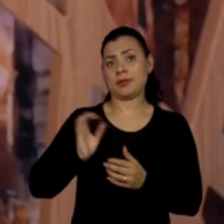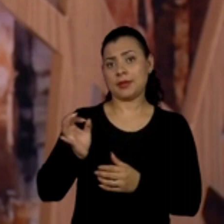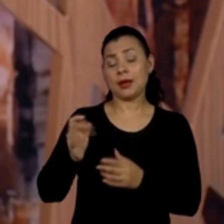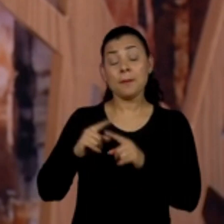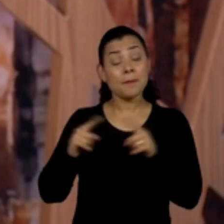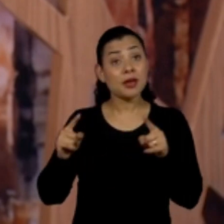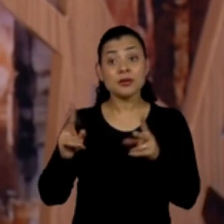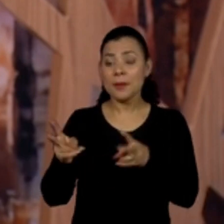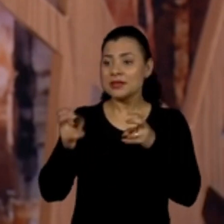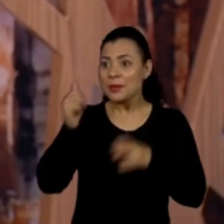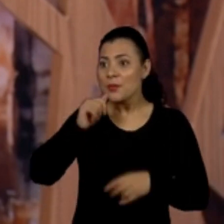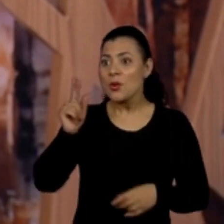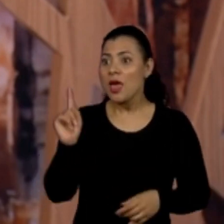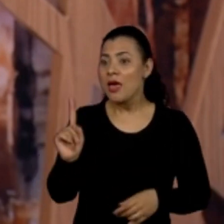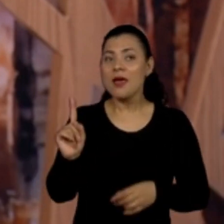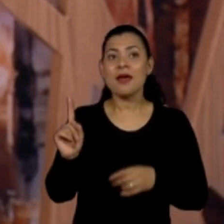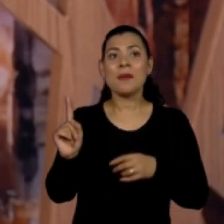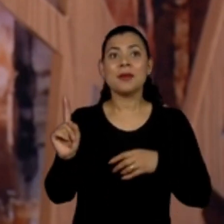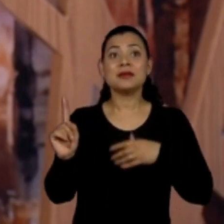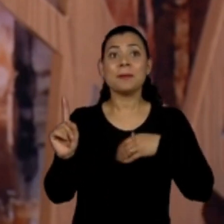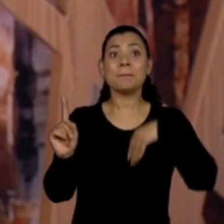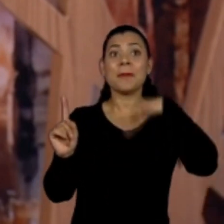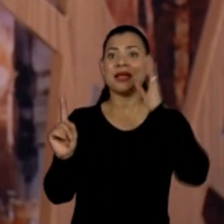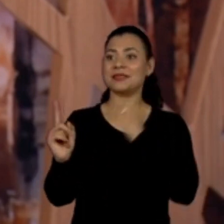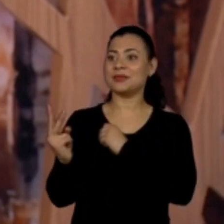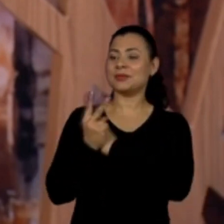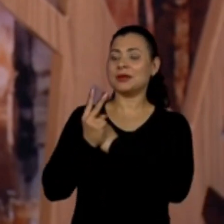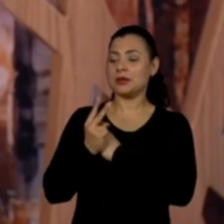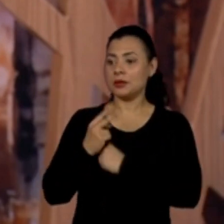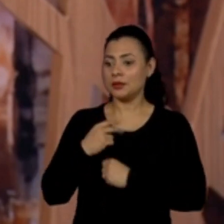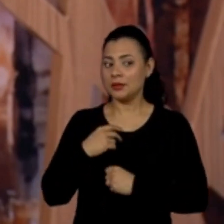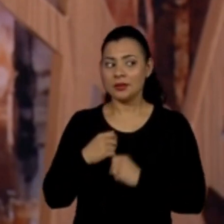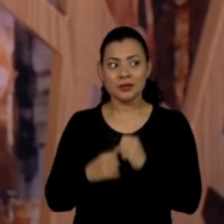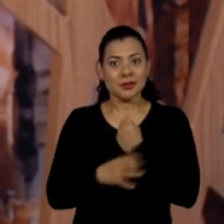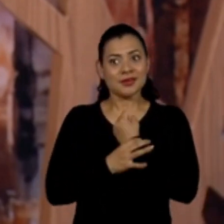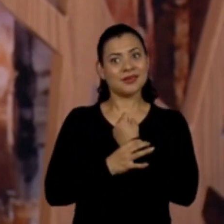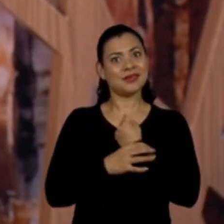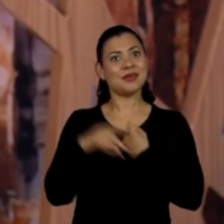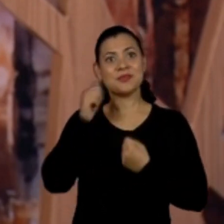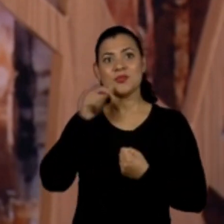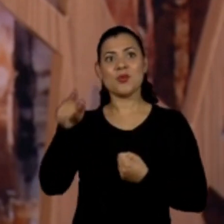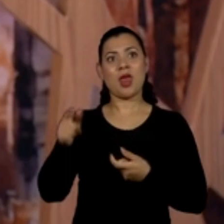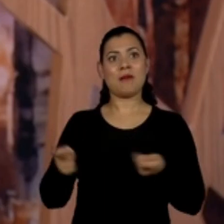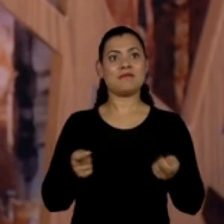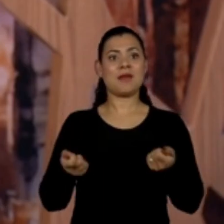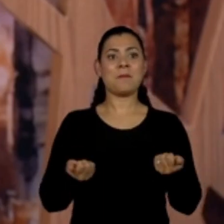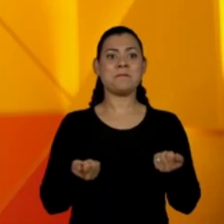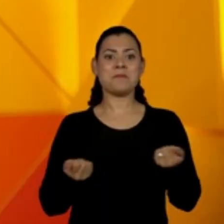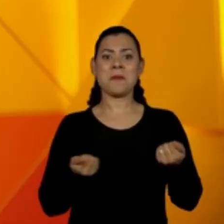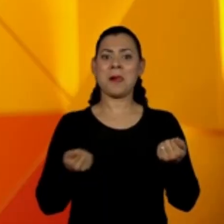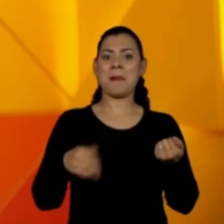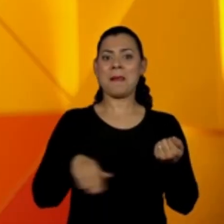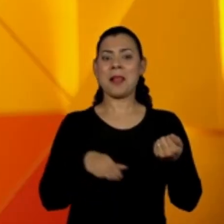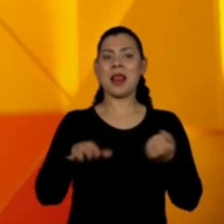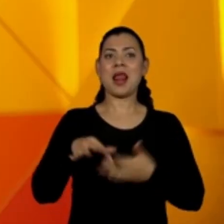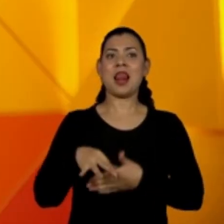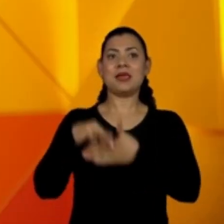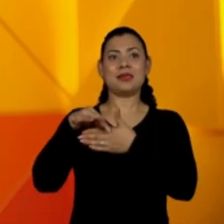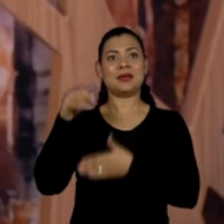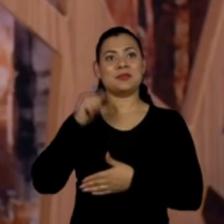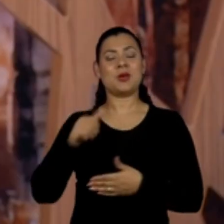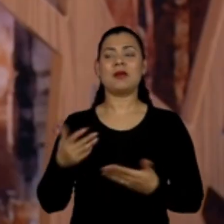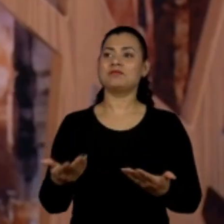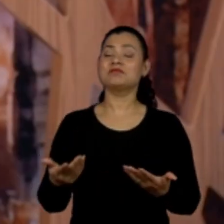Mas quando você vê uma mulher, parece que você se sente mais protegida. Fala, tem uma mulher no comando disso aqui, tem uma liderança nesse